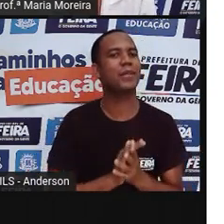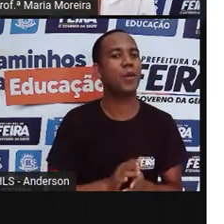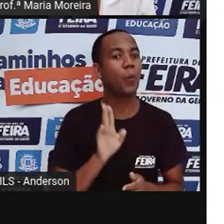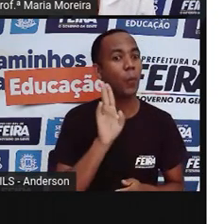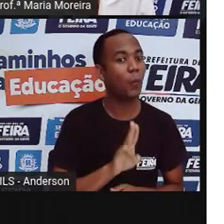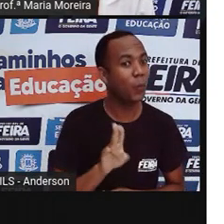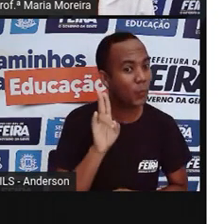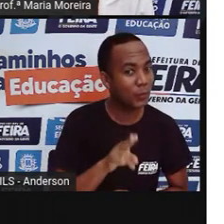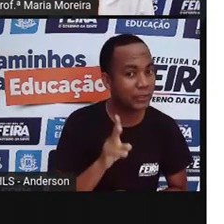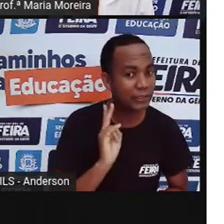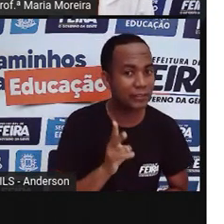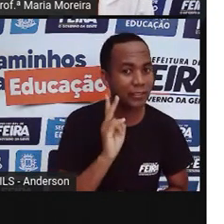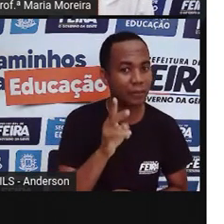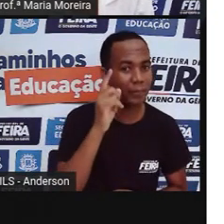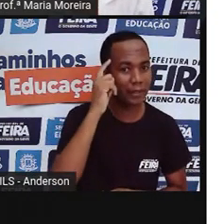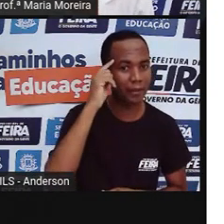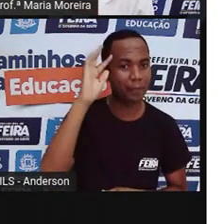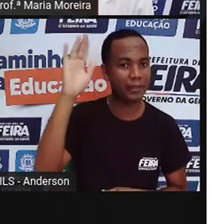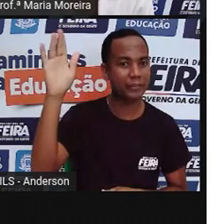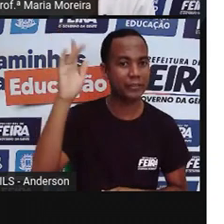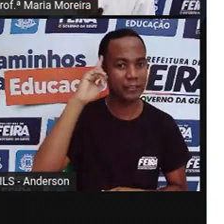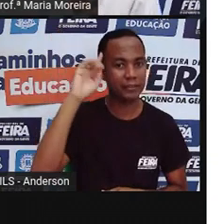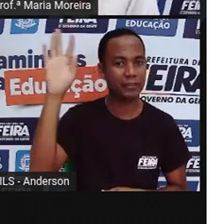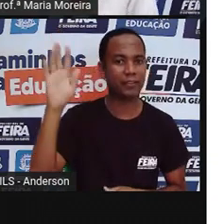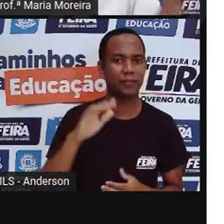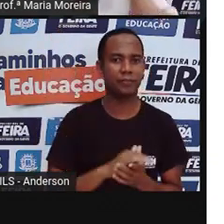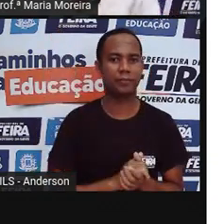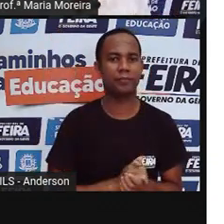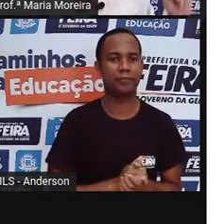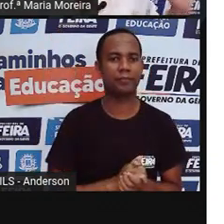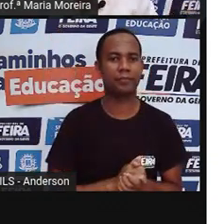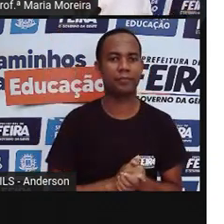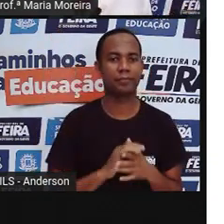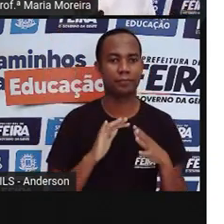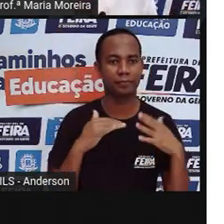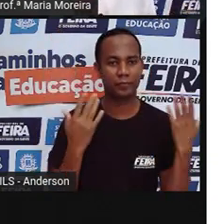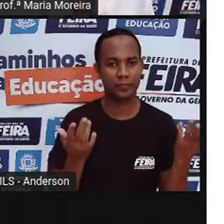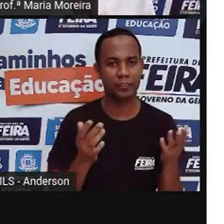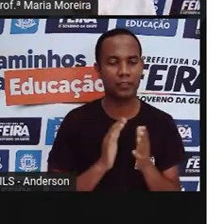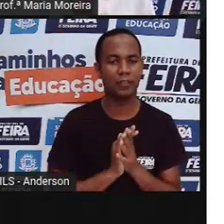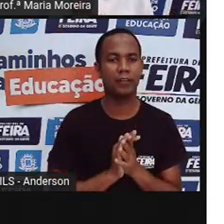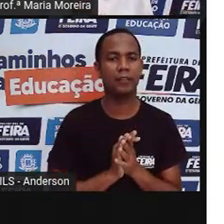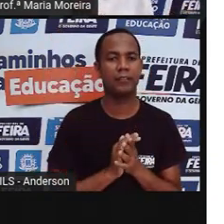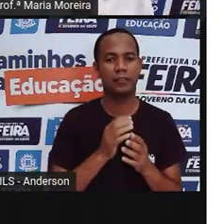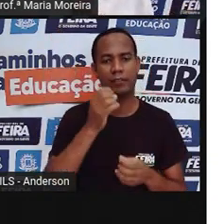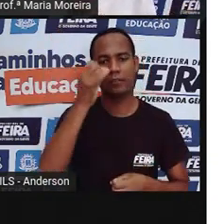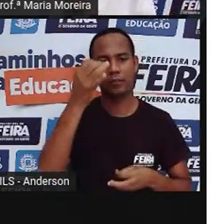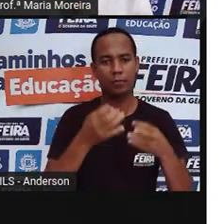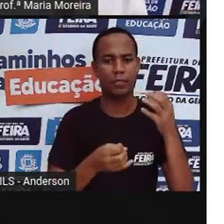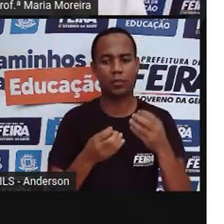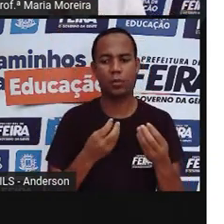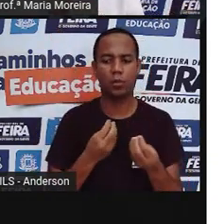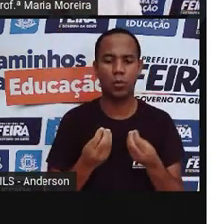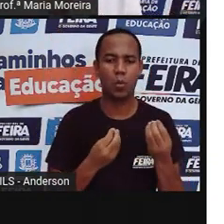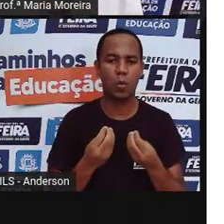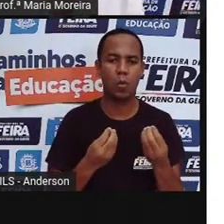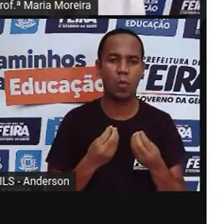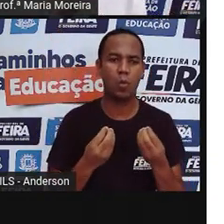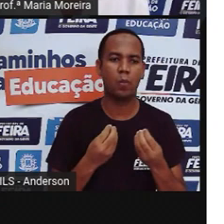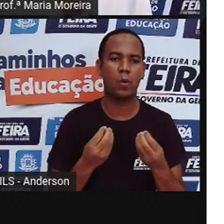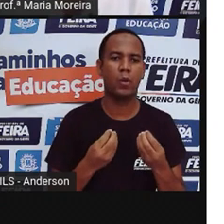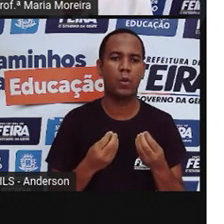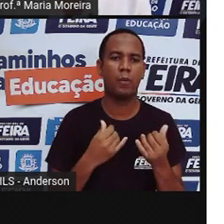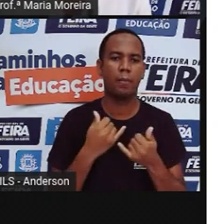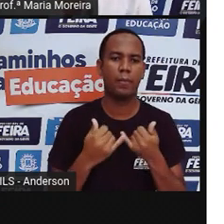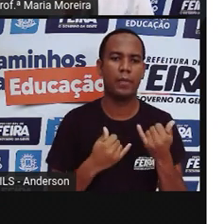imaginação. Bom, a Pró falou sobre os materiais, certo? Mas esses materiais,